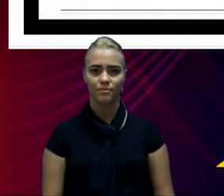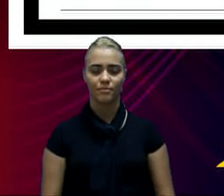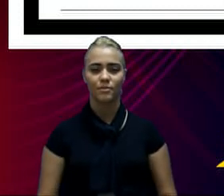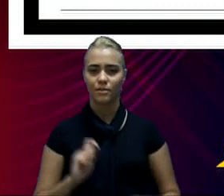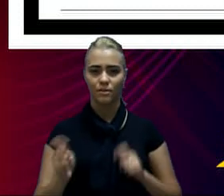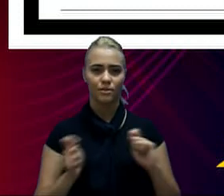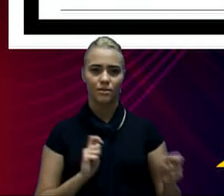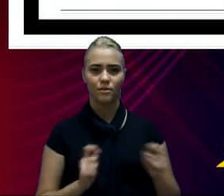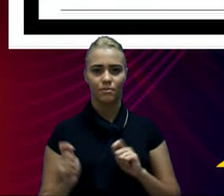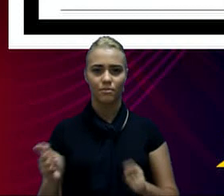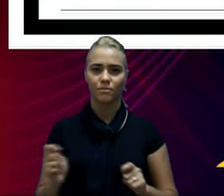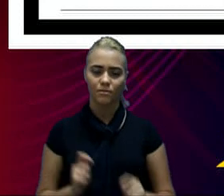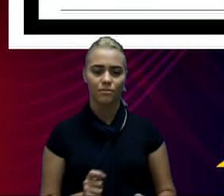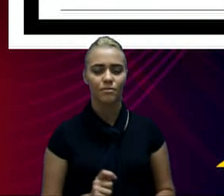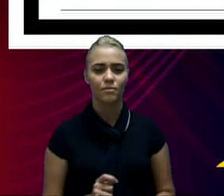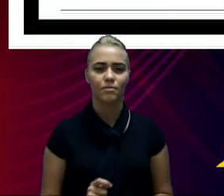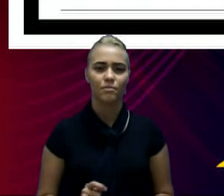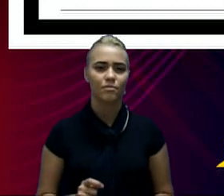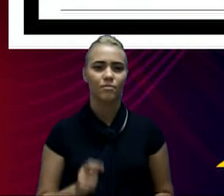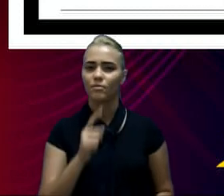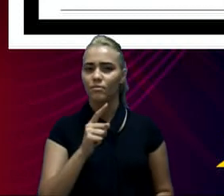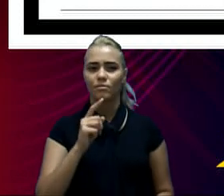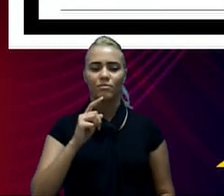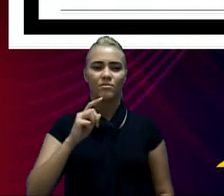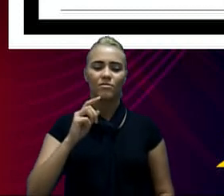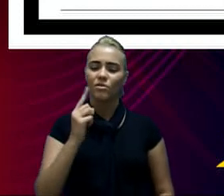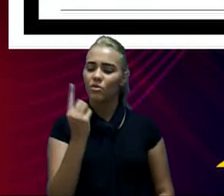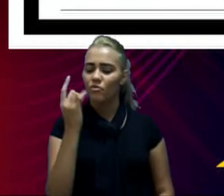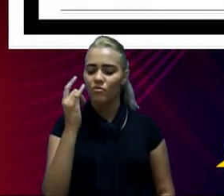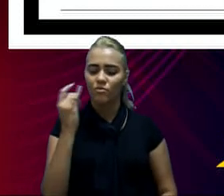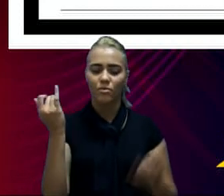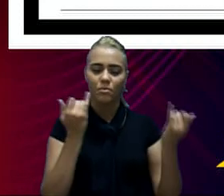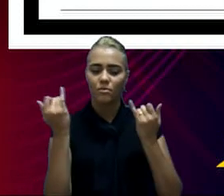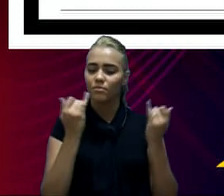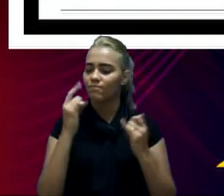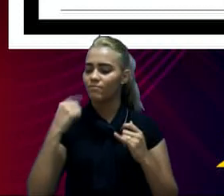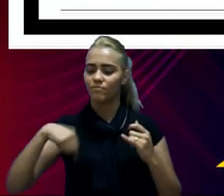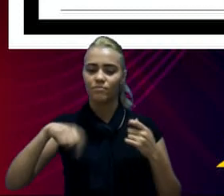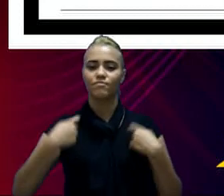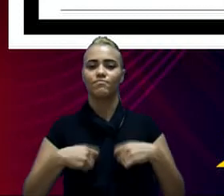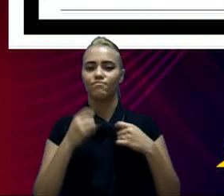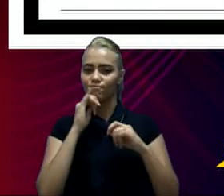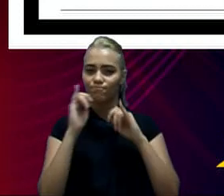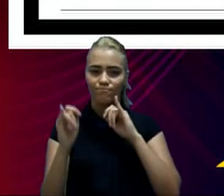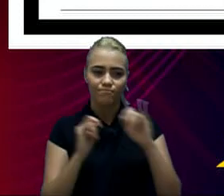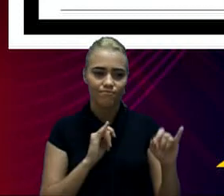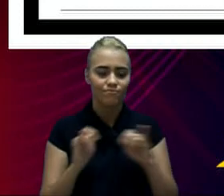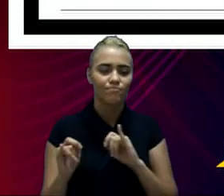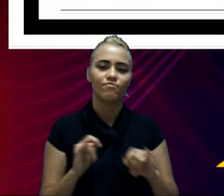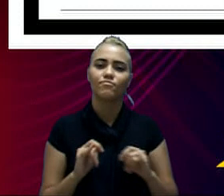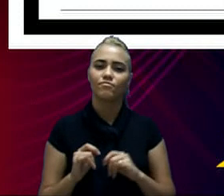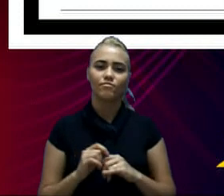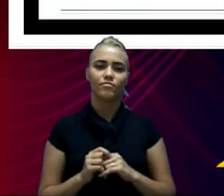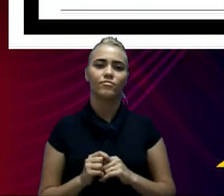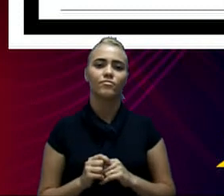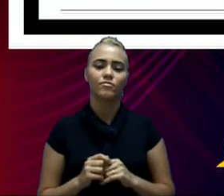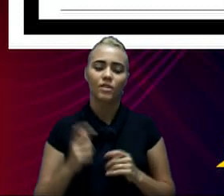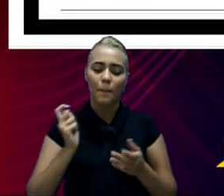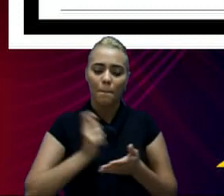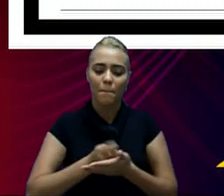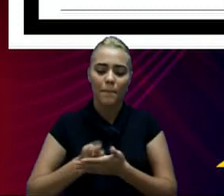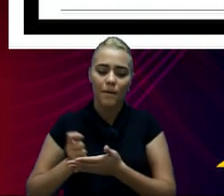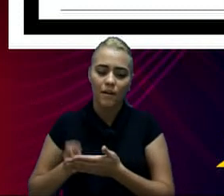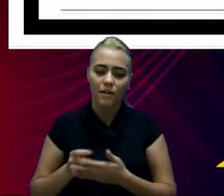Pagamento de restos a pagar, também, é uma das informações que temos que trazer nesse relatório de gestão fiscal. Então, nós temos